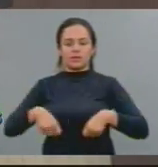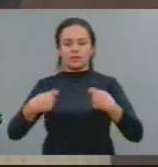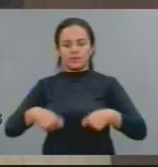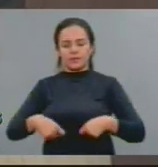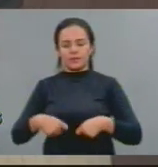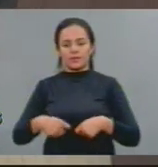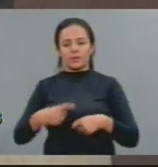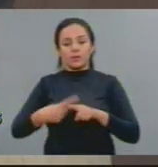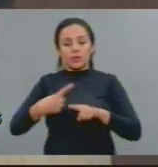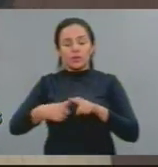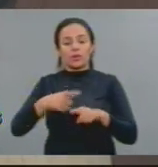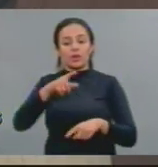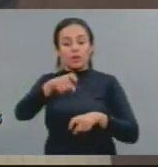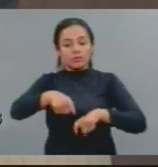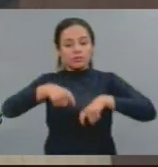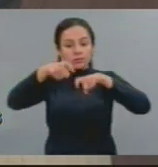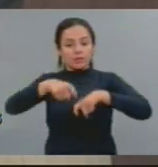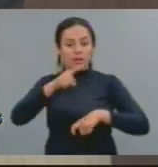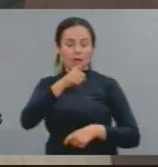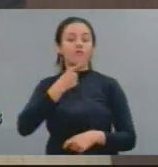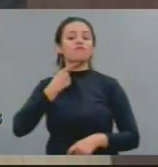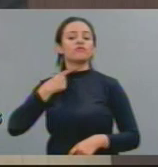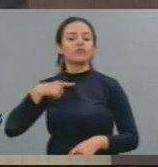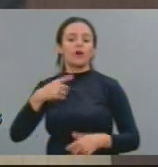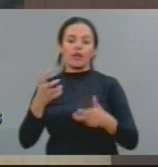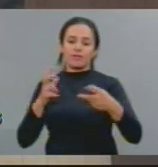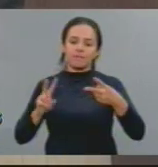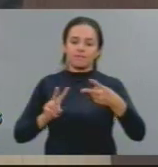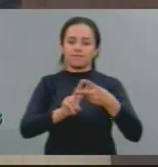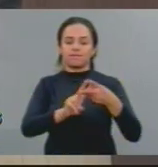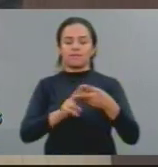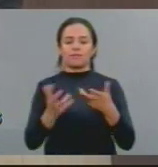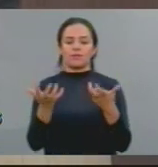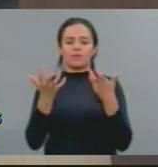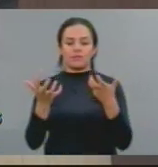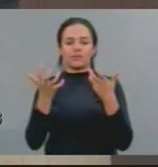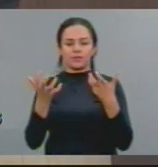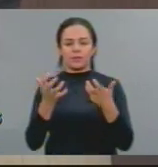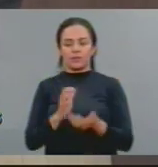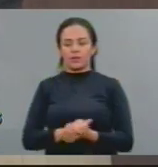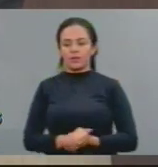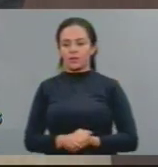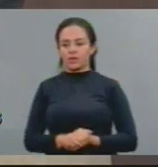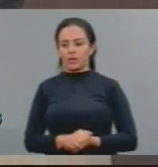Os sete jurados e juradas que, espero,